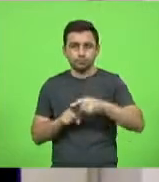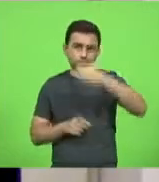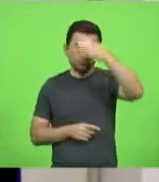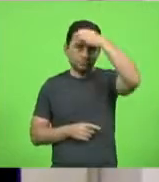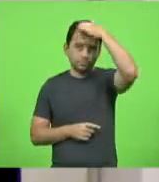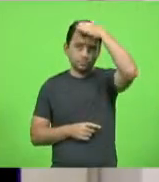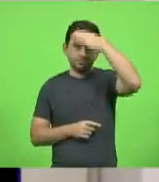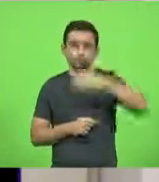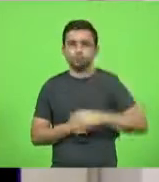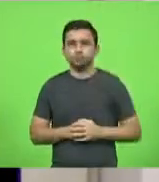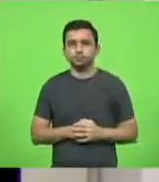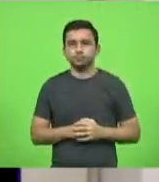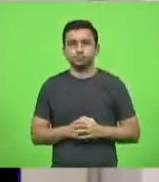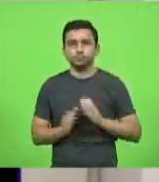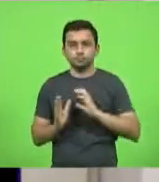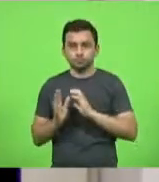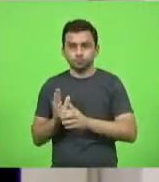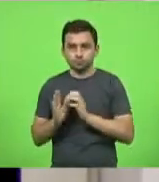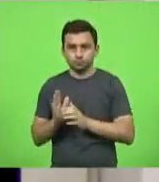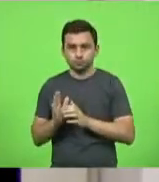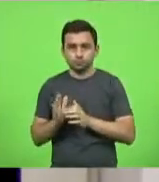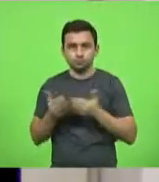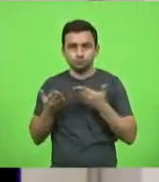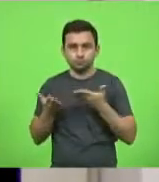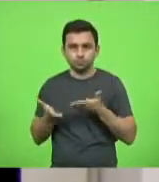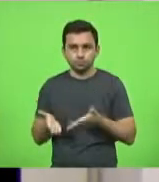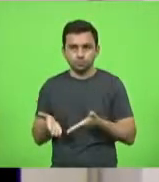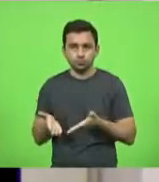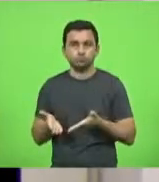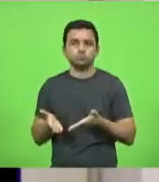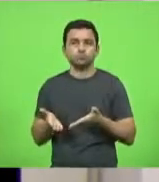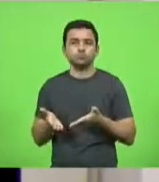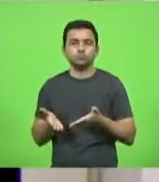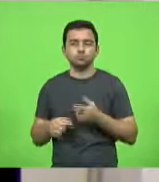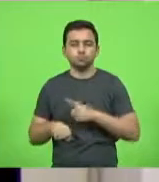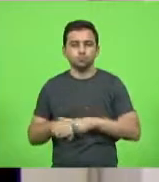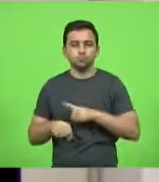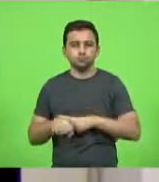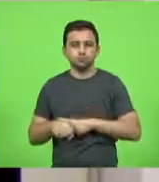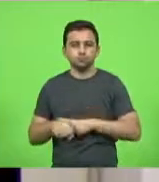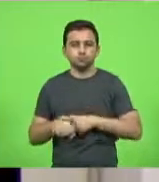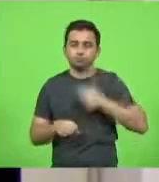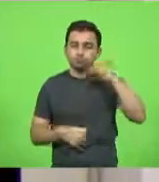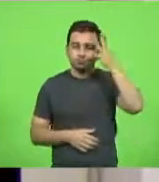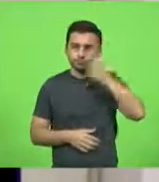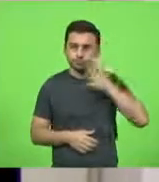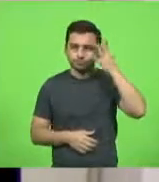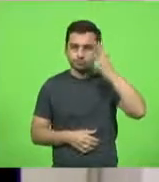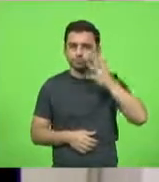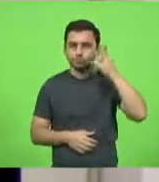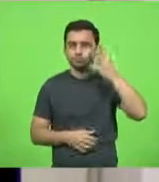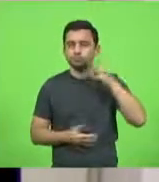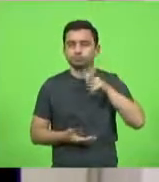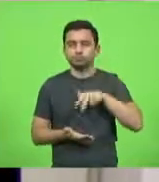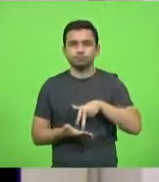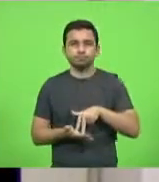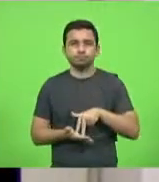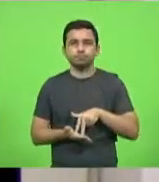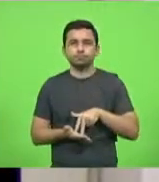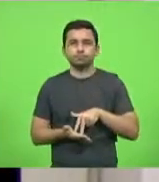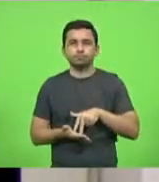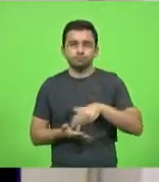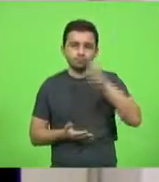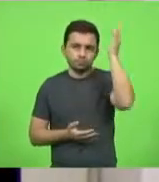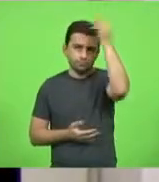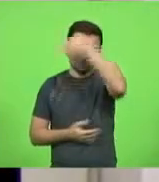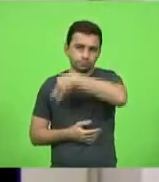Grande expediente. Neste horário destinado aos partidos políticos, fizeram uso da palavra os senhores deputados Fabiano da